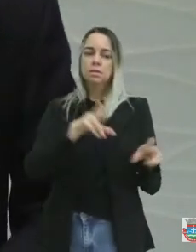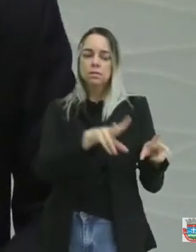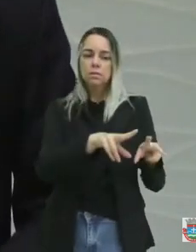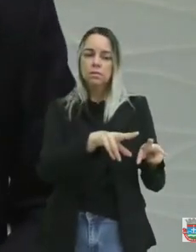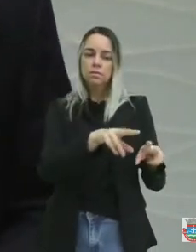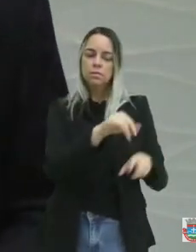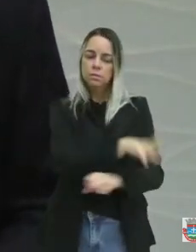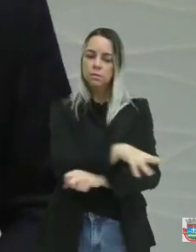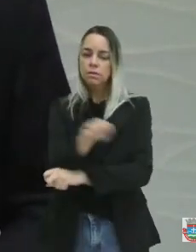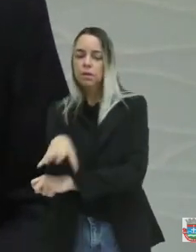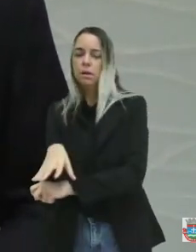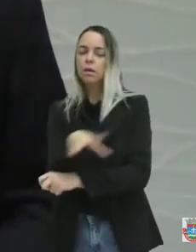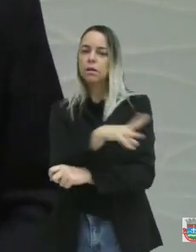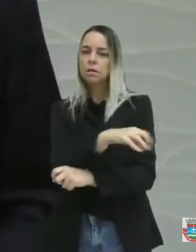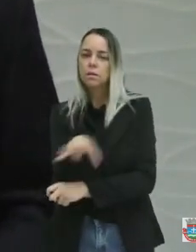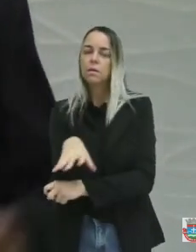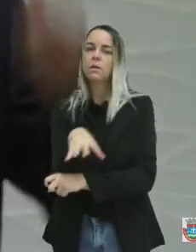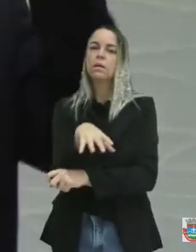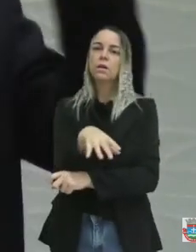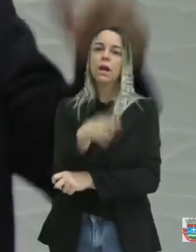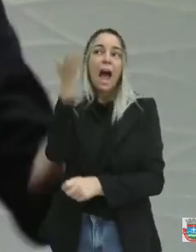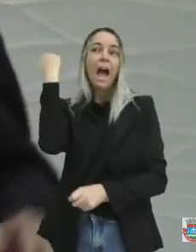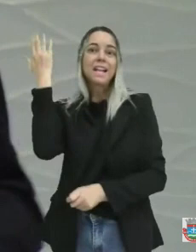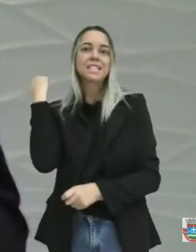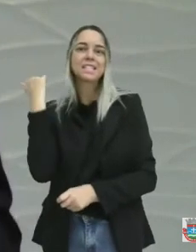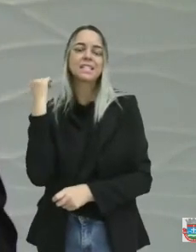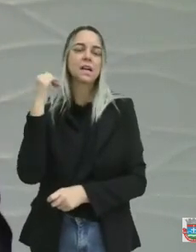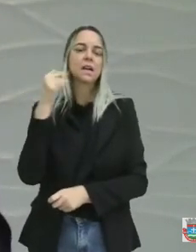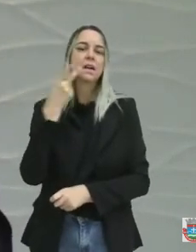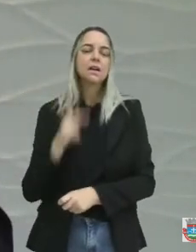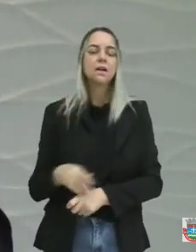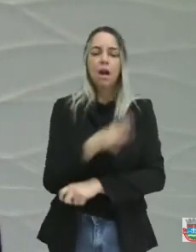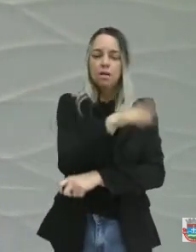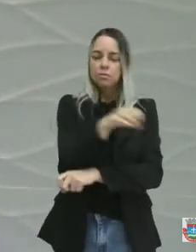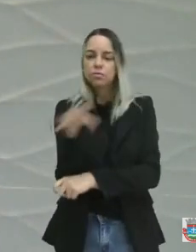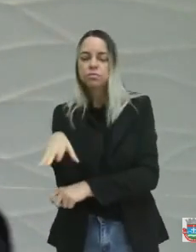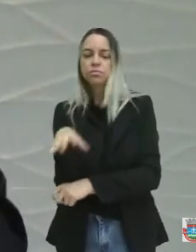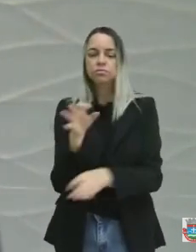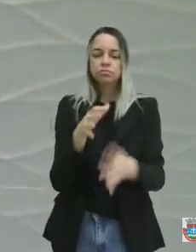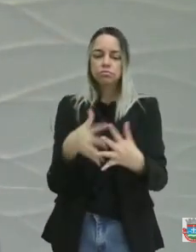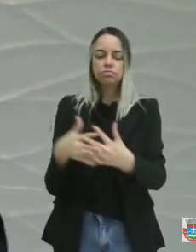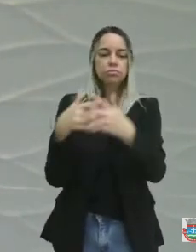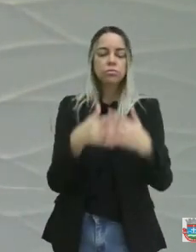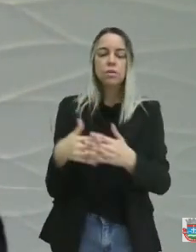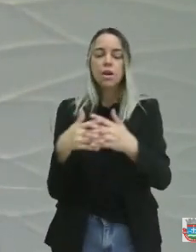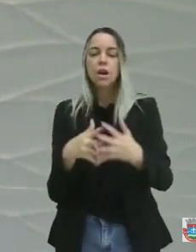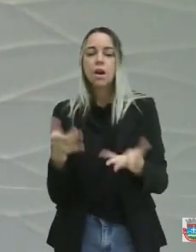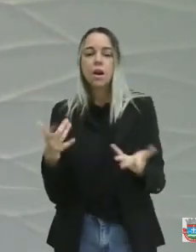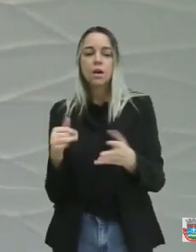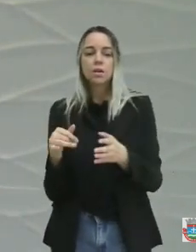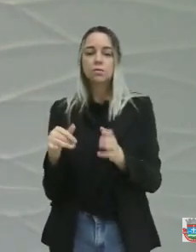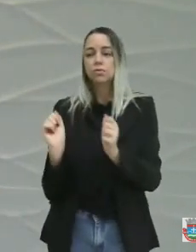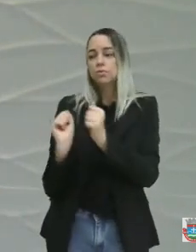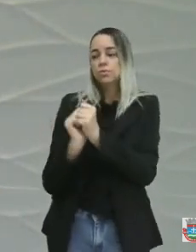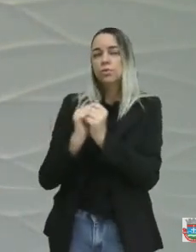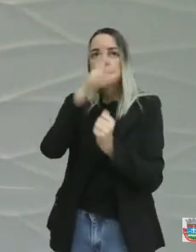50 vídeos dele. Ele mostrando a ração de terra lá no sítio de Tamanduá, através da prefeitura e do empresário Zé Almeida.